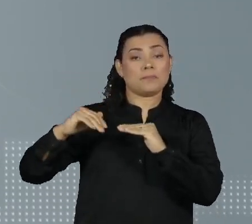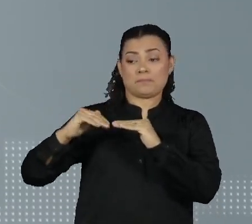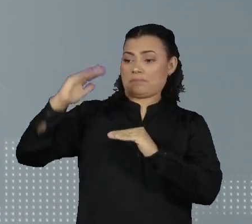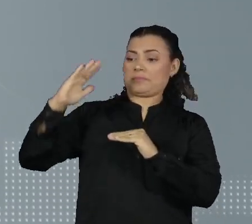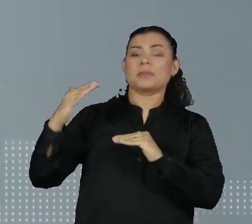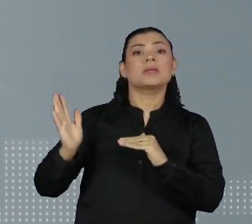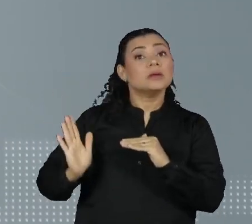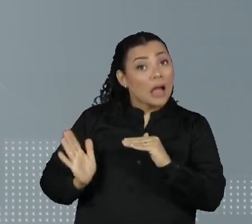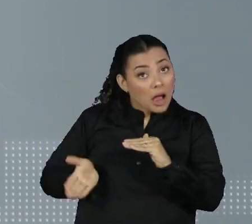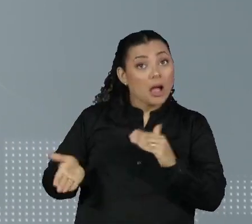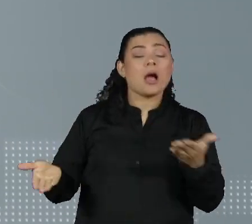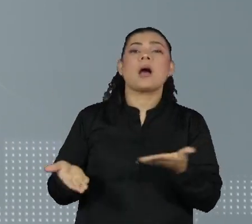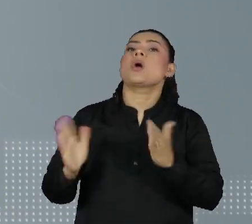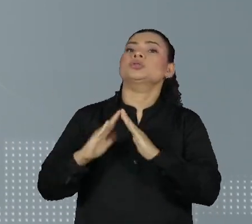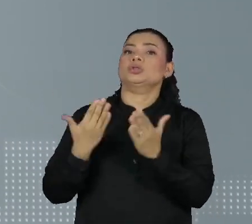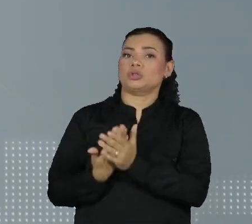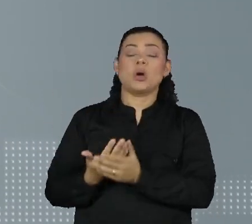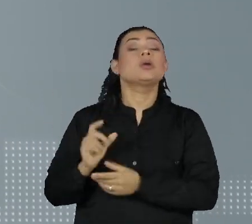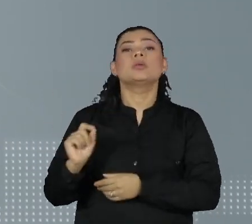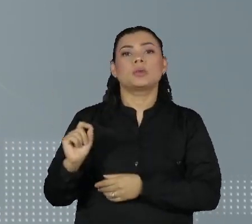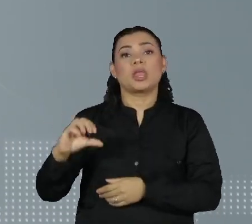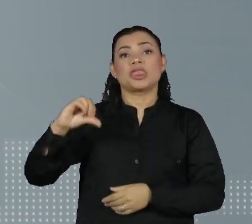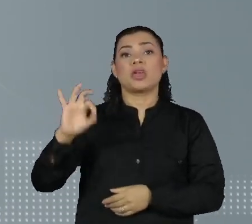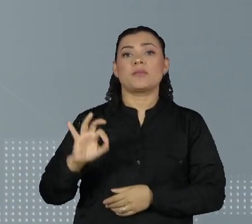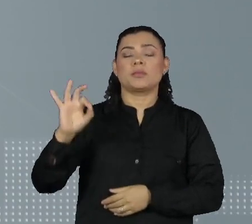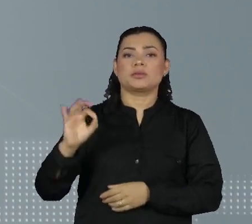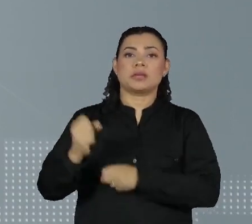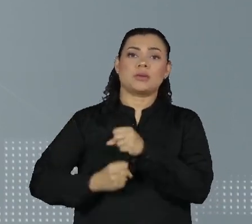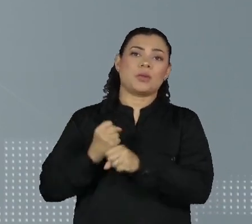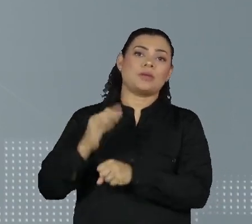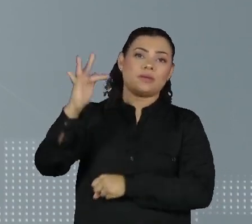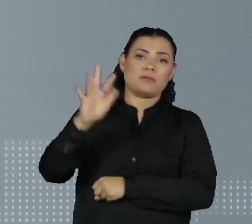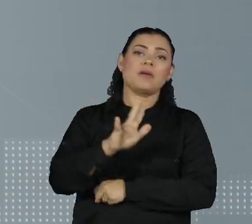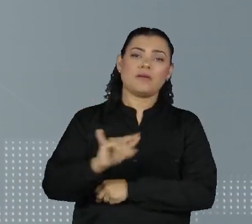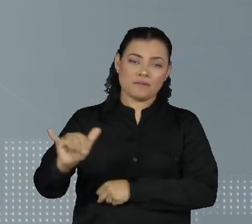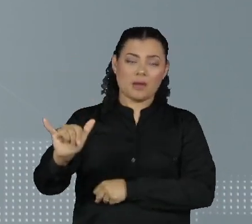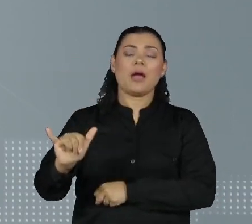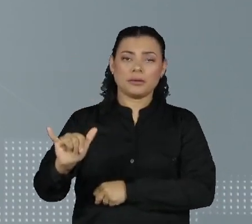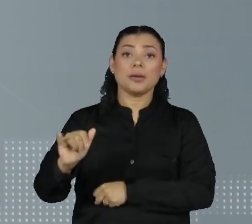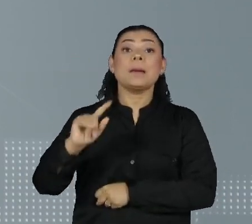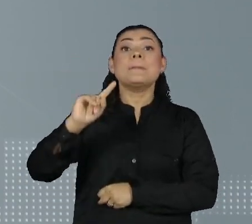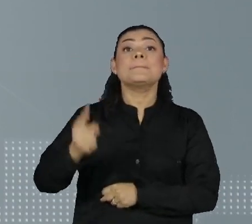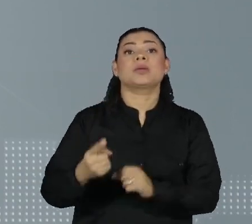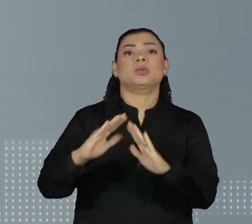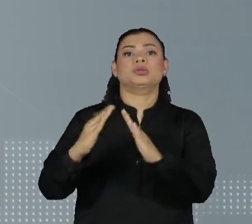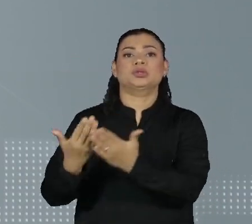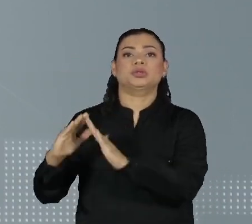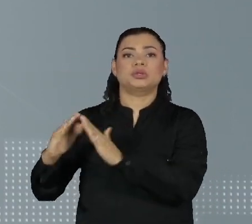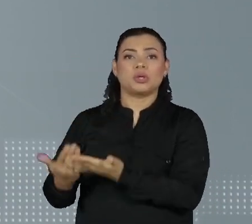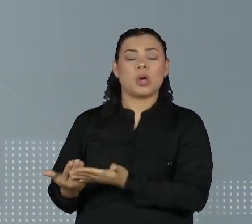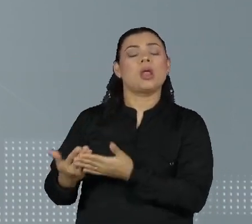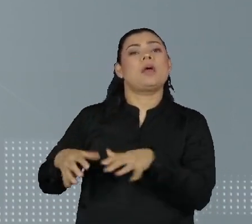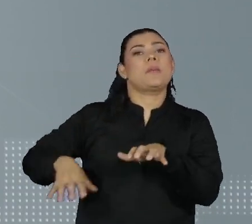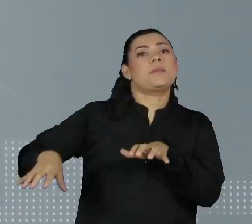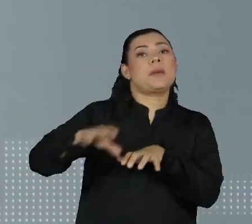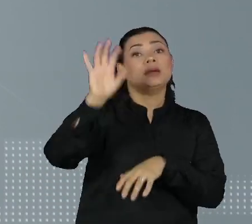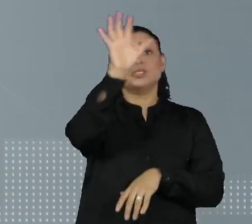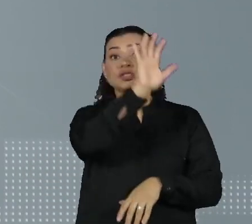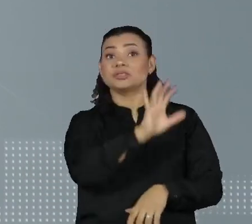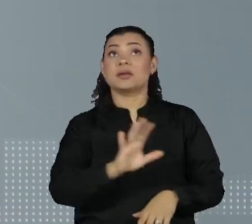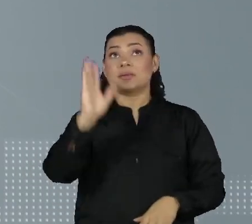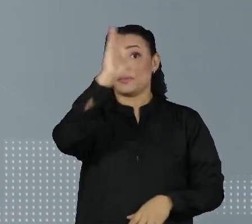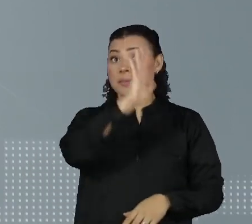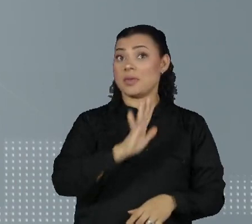médio nas mensalidades será de 9% de acordo com o levantamento feito com cerca de mil escolas de quase todos os estados.